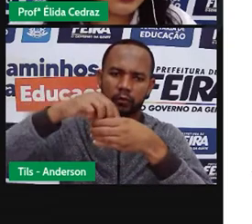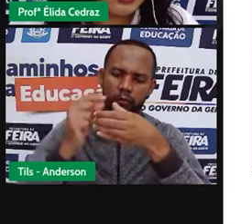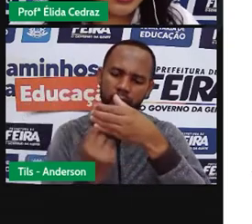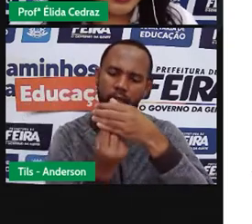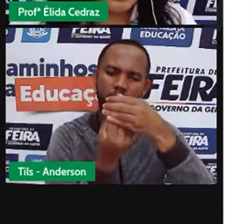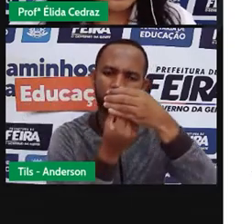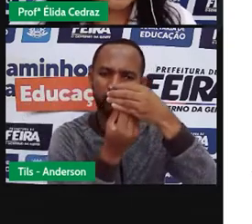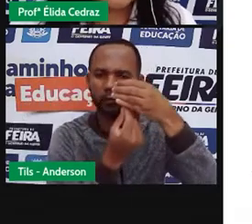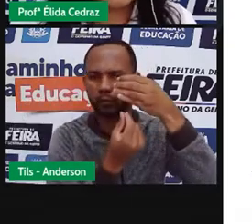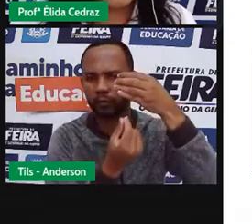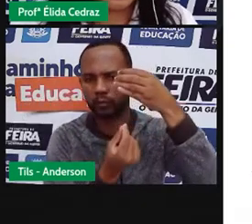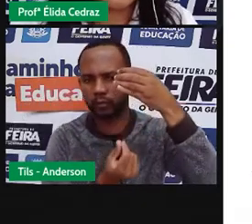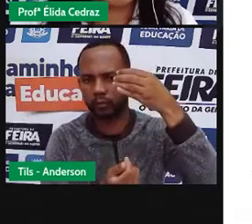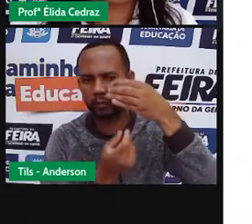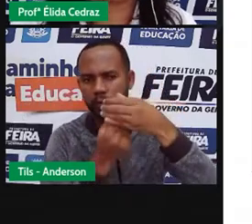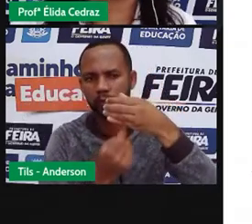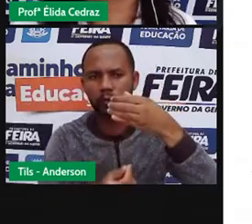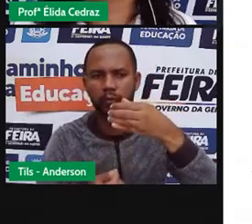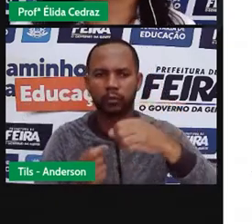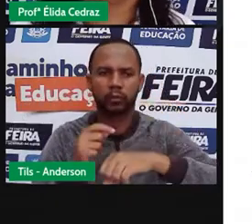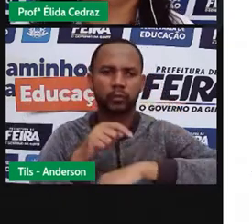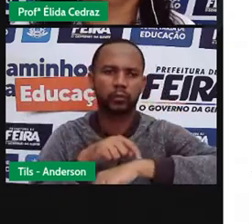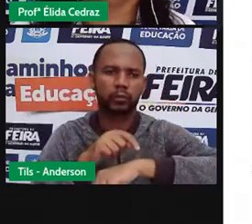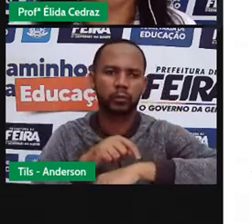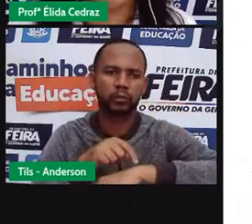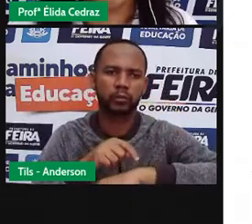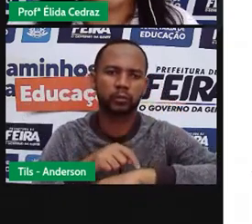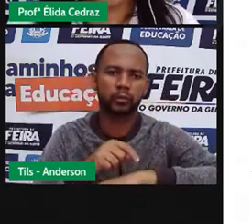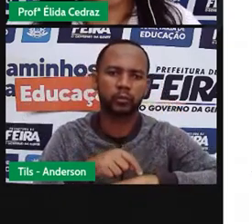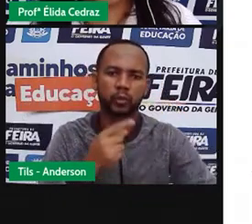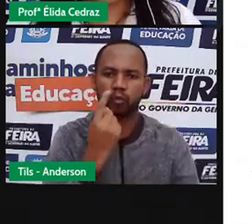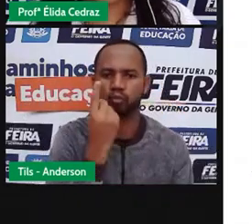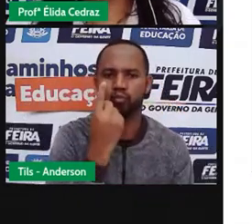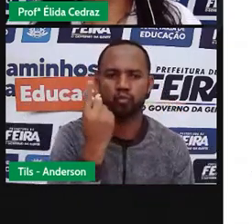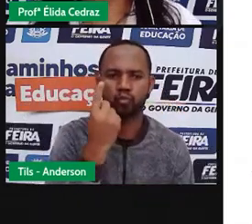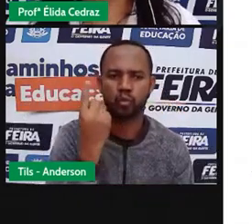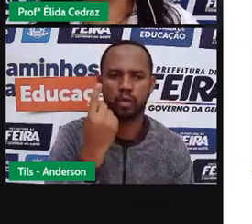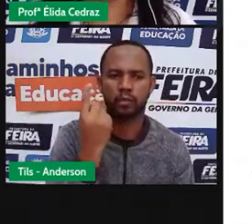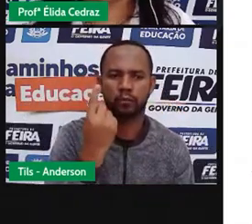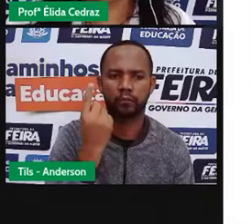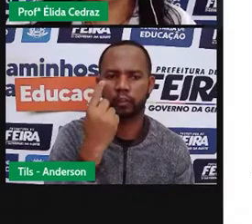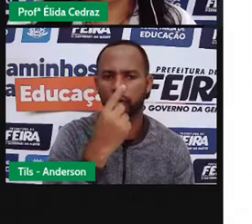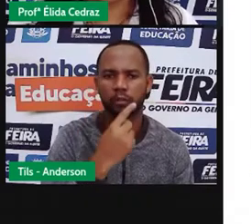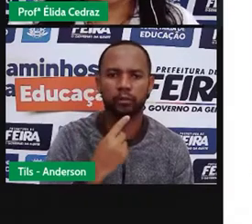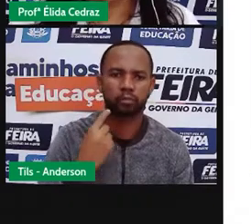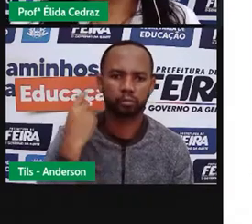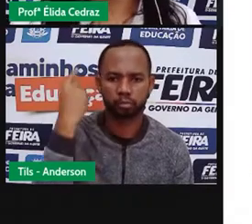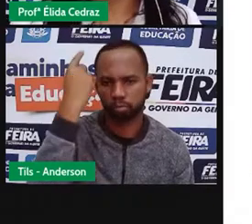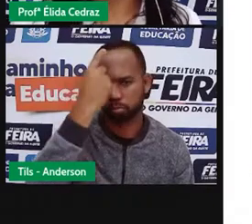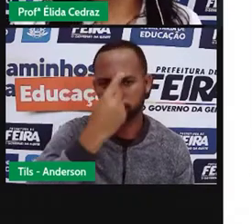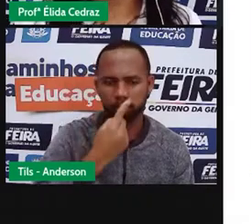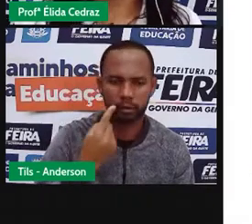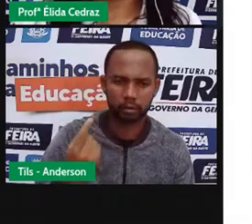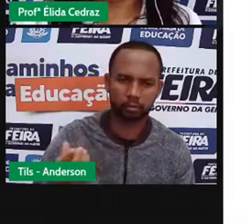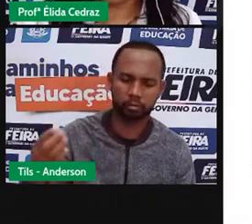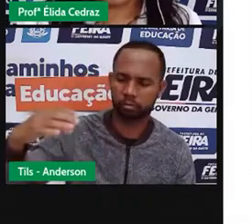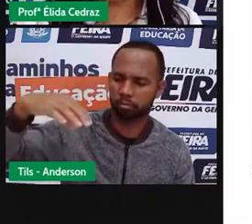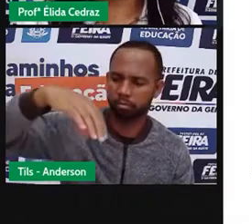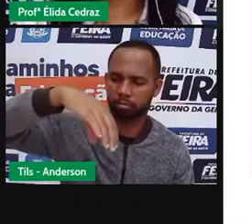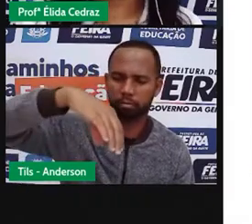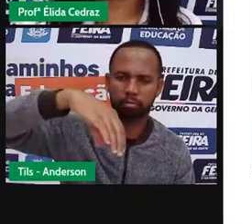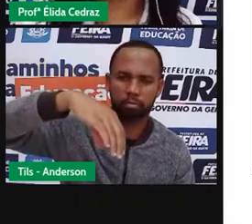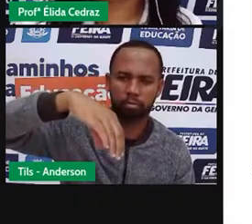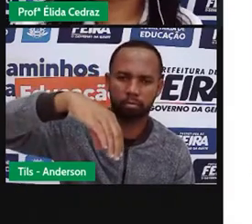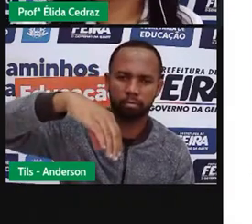ampulheta, ela era equivalente a uma hora. O que as pessoas faziam? Deixavam a areia